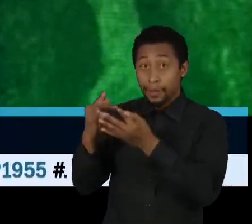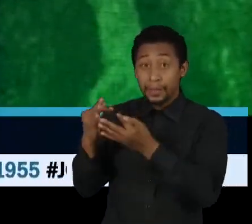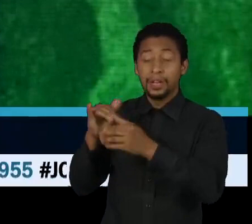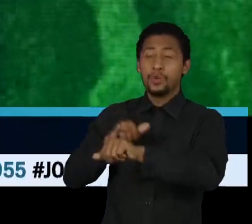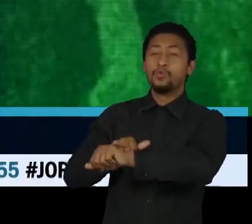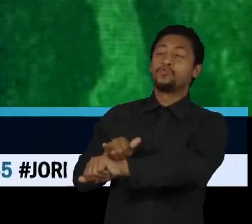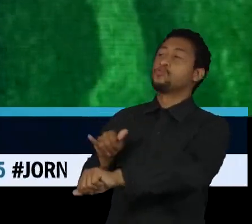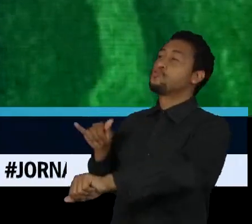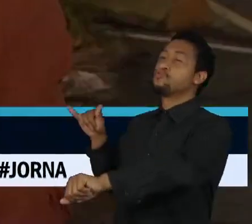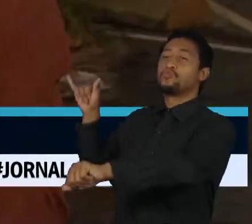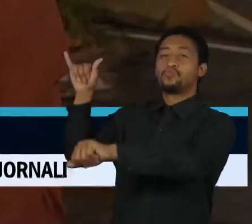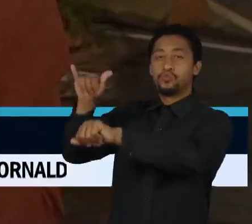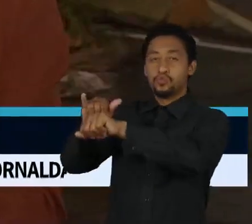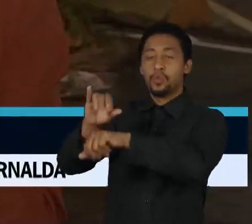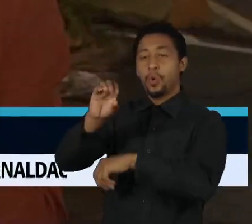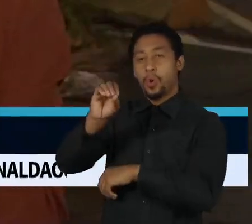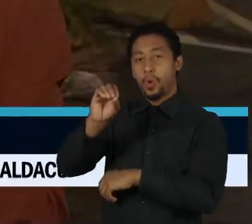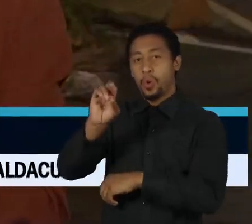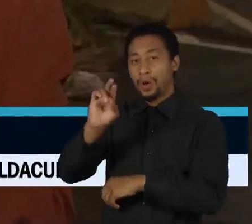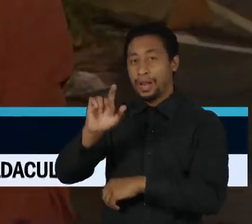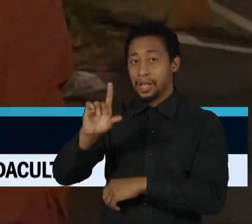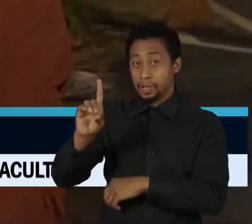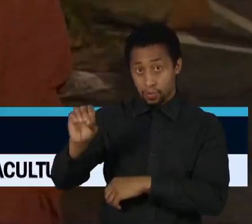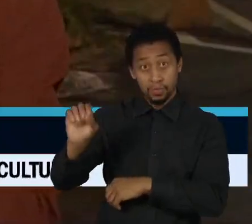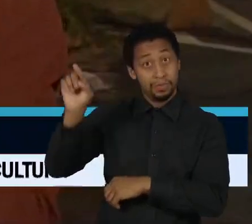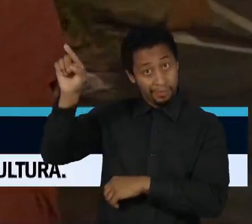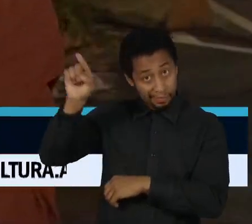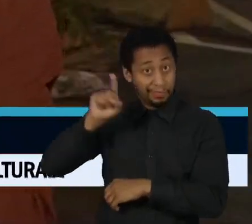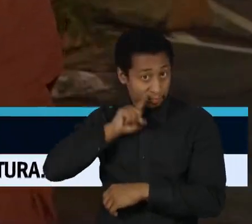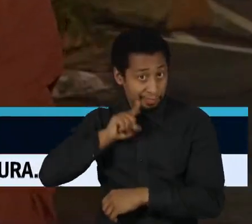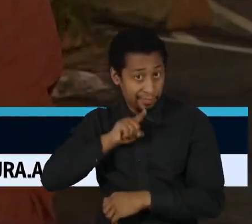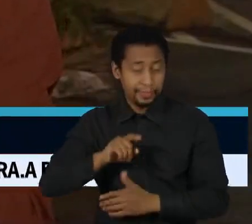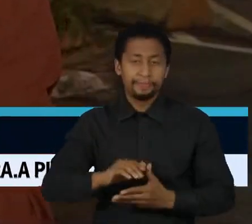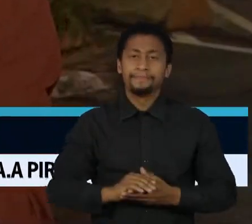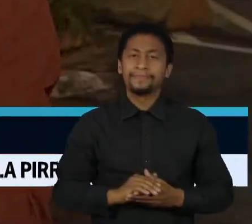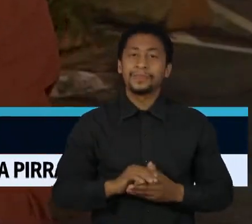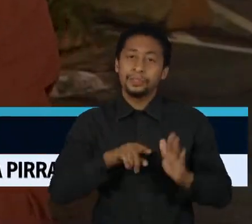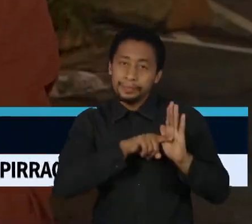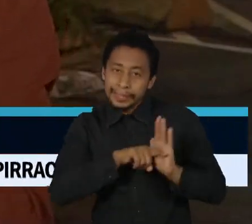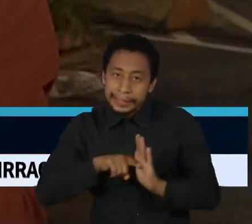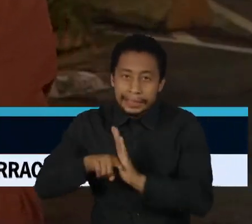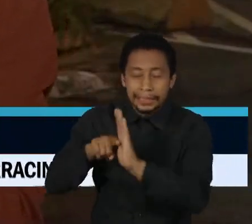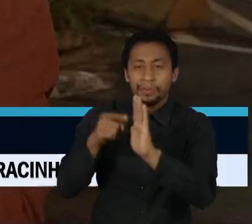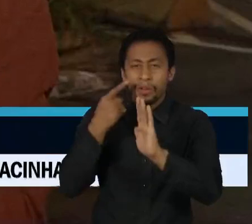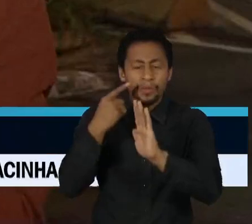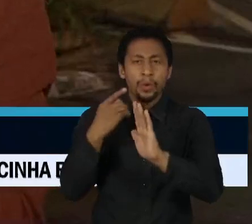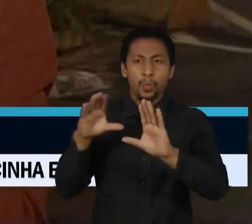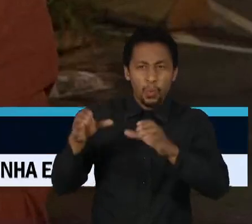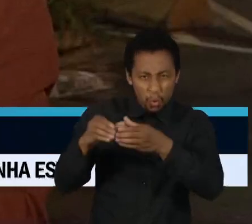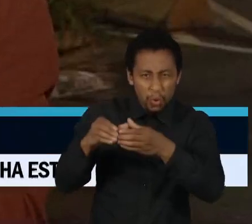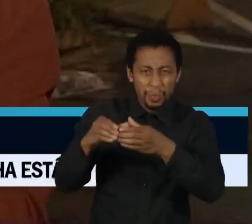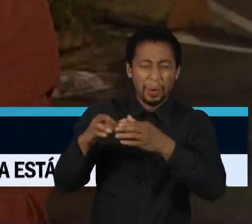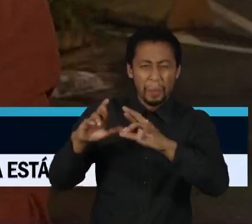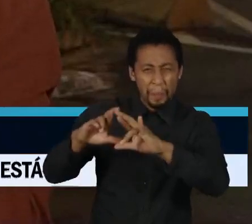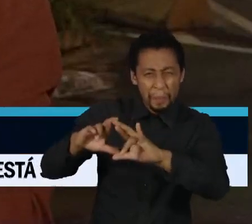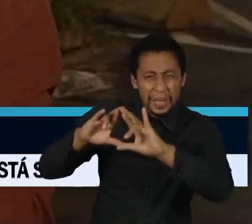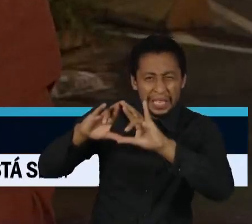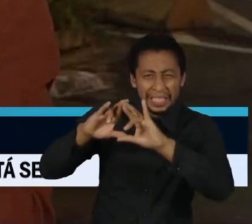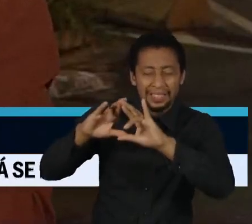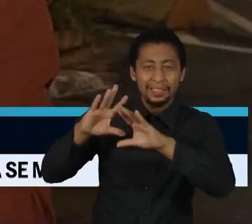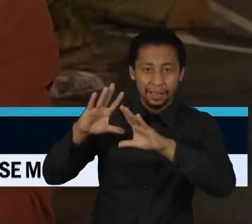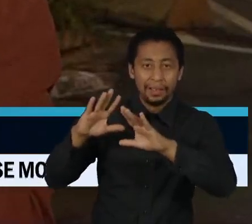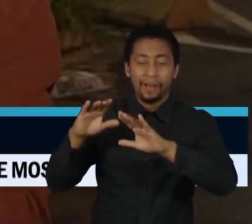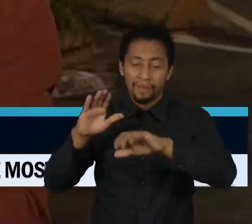semana para Orlando. Essa operação faz parte do inquérito das milícias digitais que tramita no Supremo Tribunal